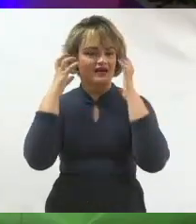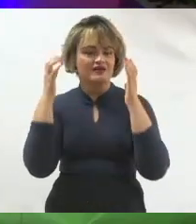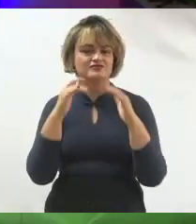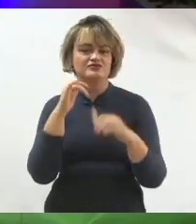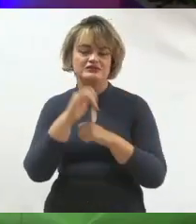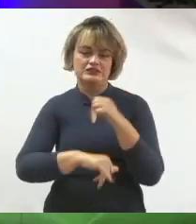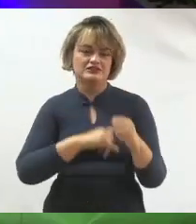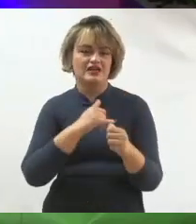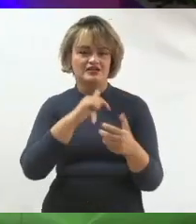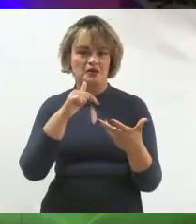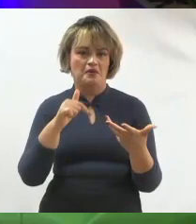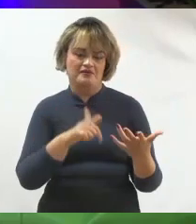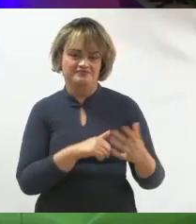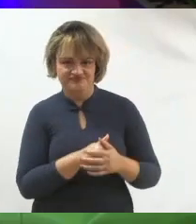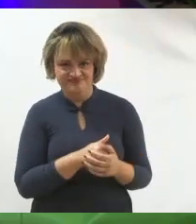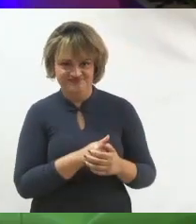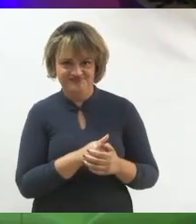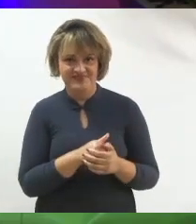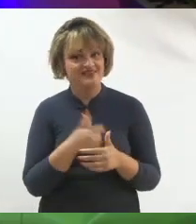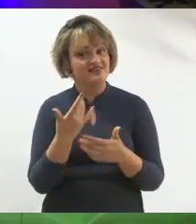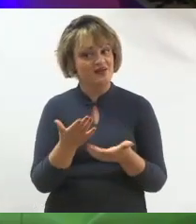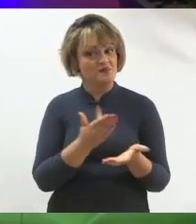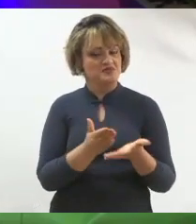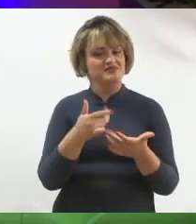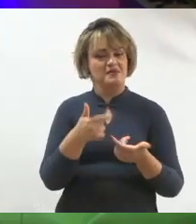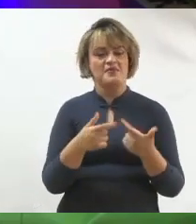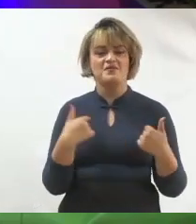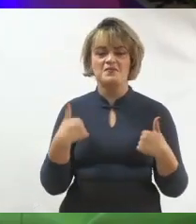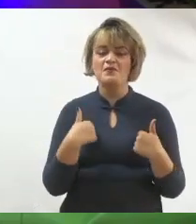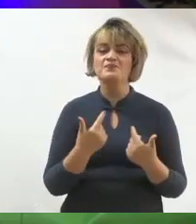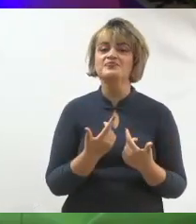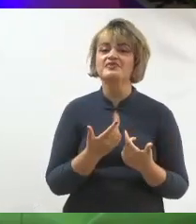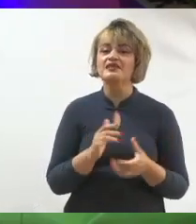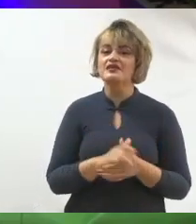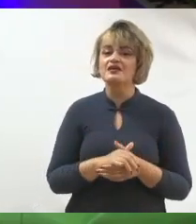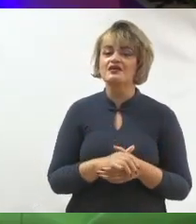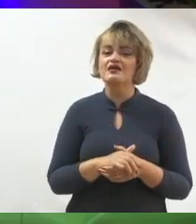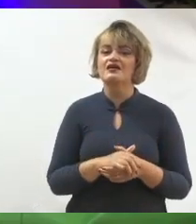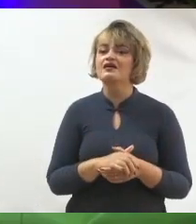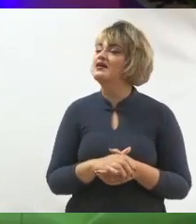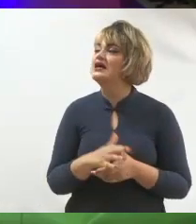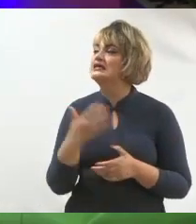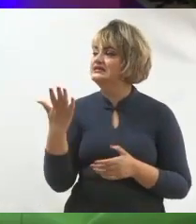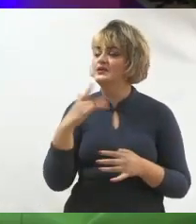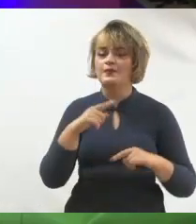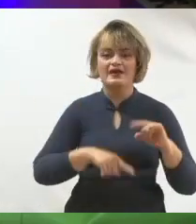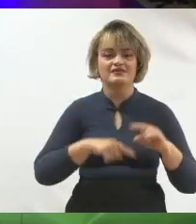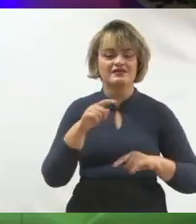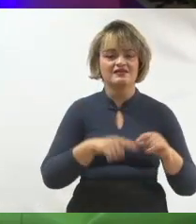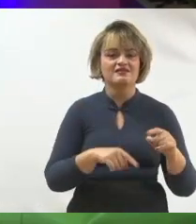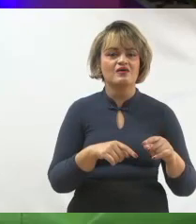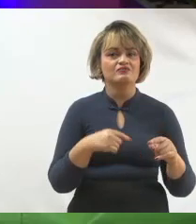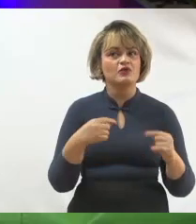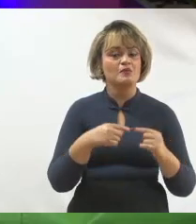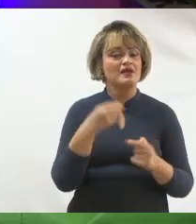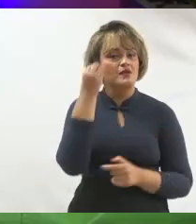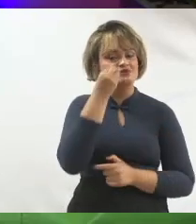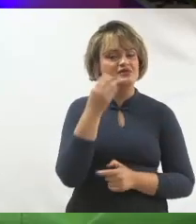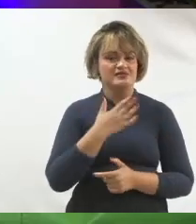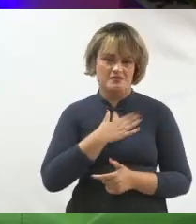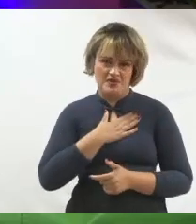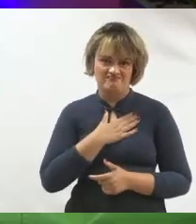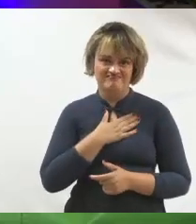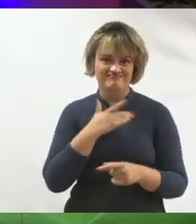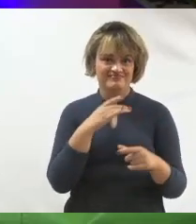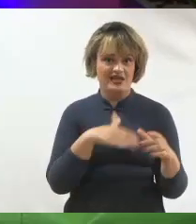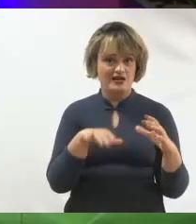Então, é daí que vem a minha carreira. Eu espero que tenha... Eu trouxe aqui um material que vem muito da minha experiência pessoal, da